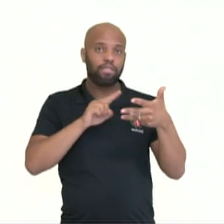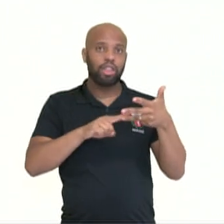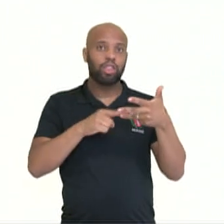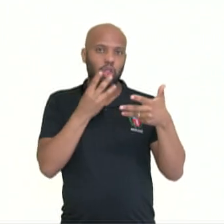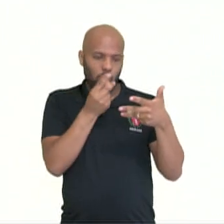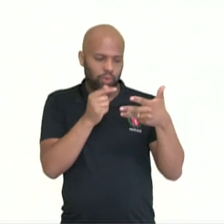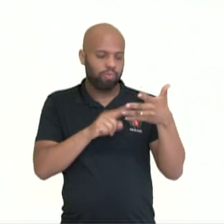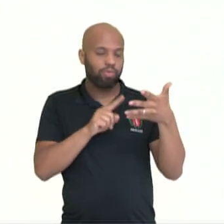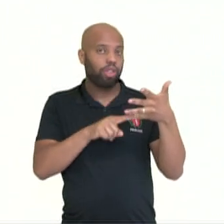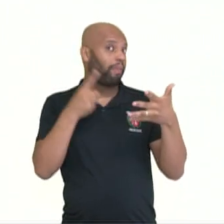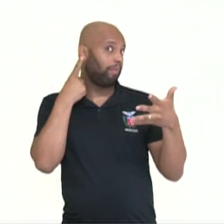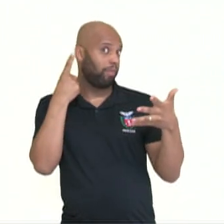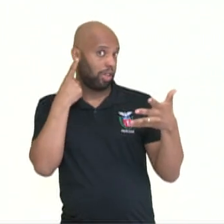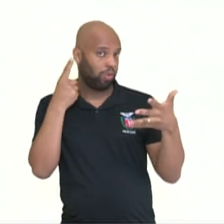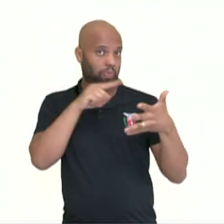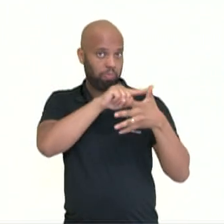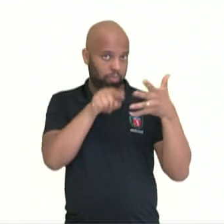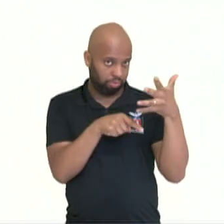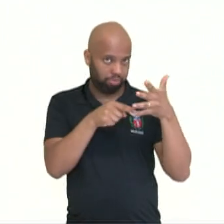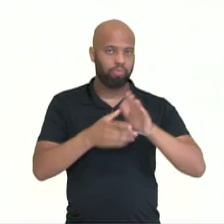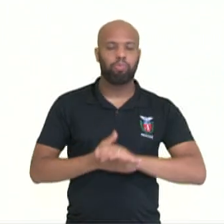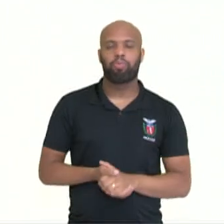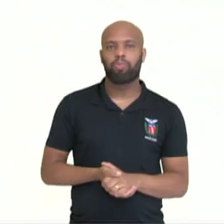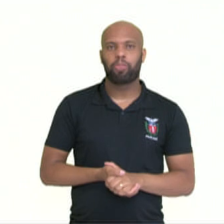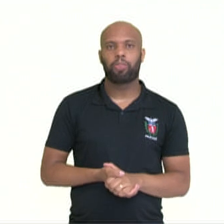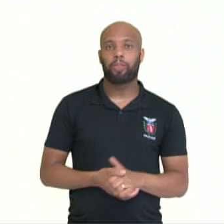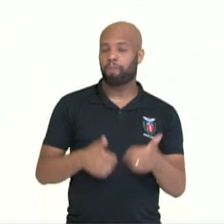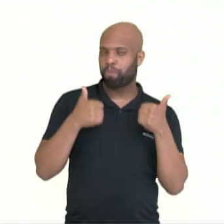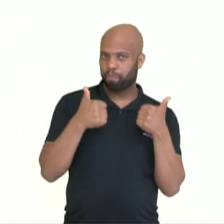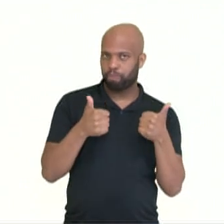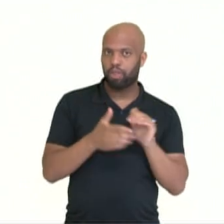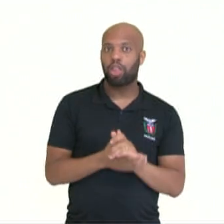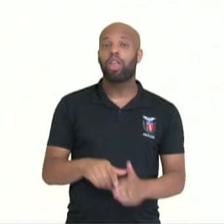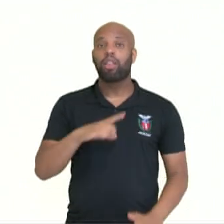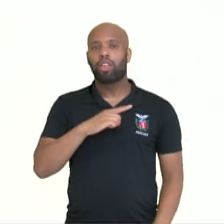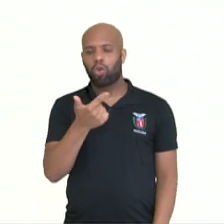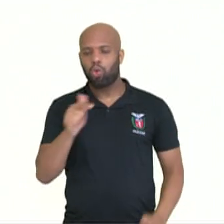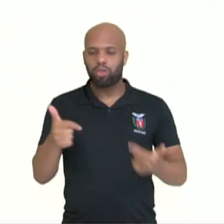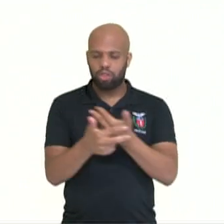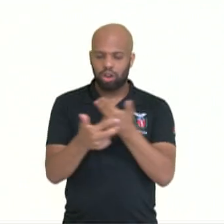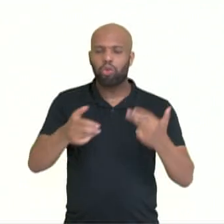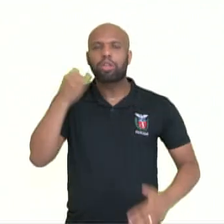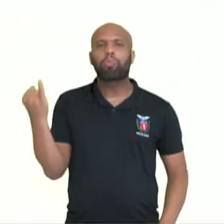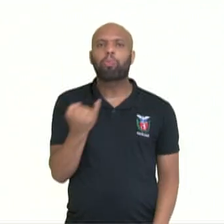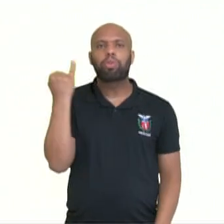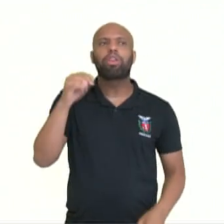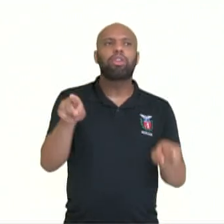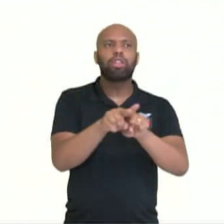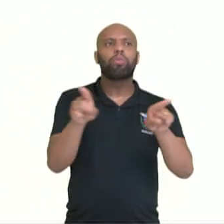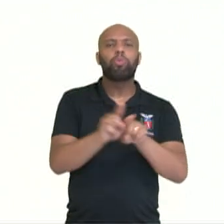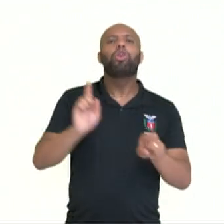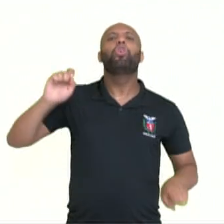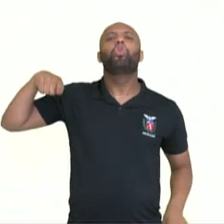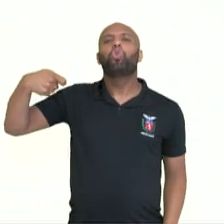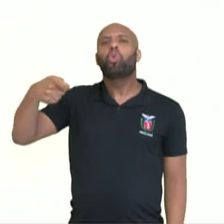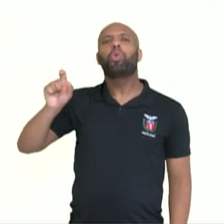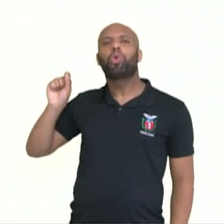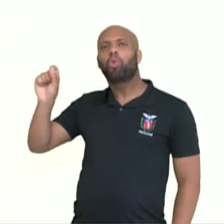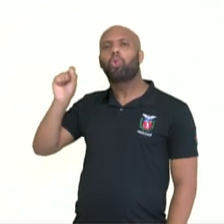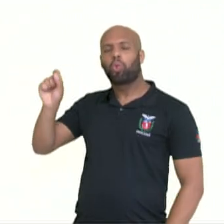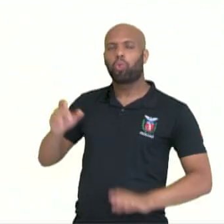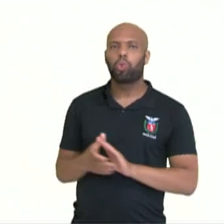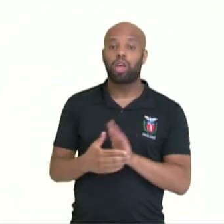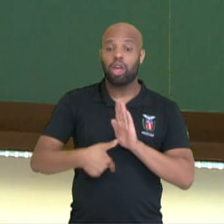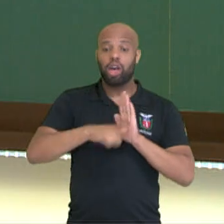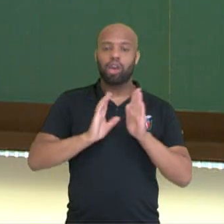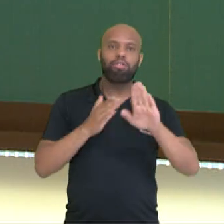el gusto y el oído. Muito bem, outra coisa que eu quero comentar com vocês a respeito disso, antes